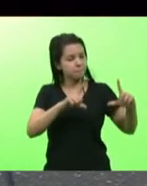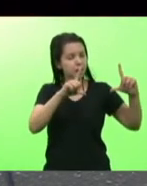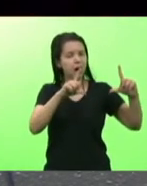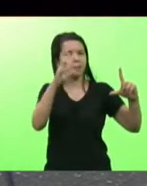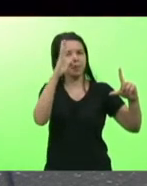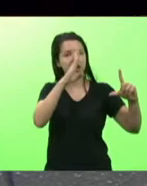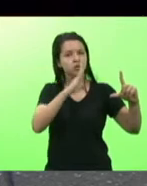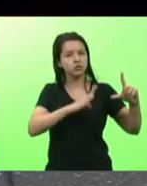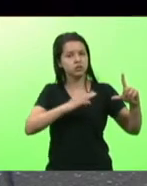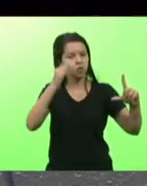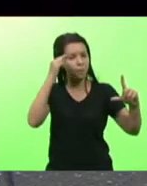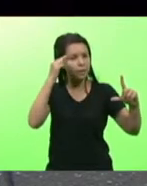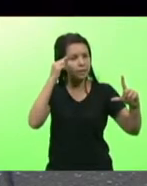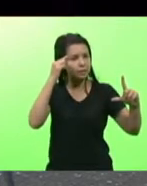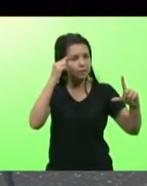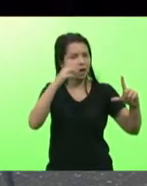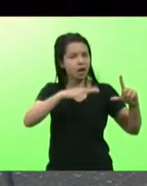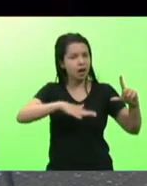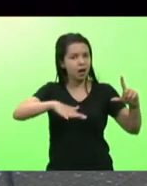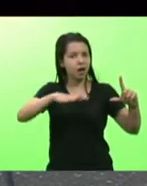mais Santa Catarina